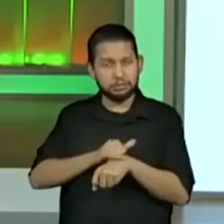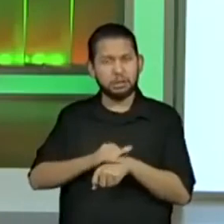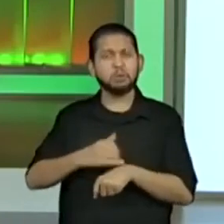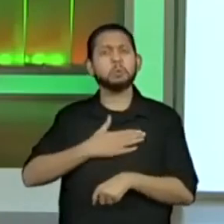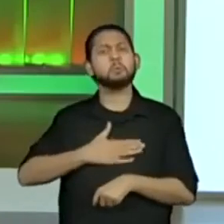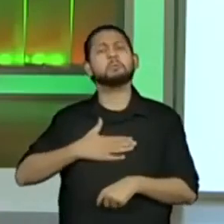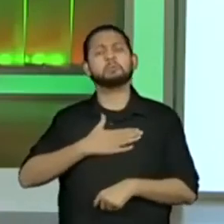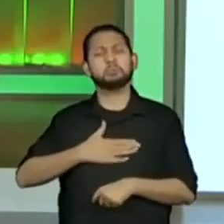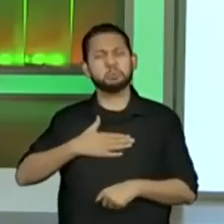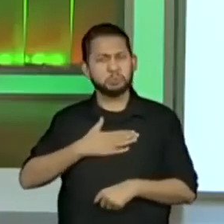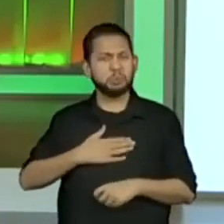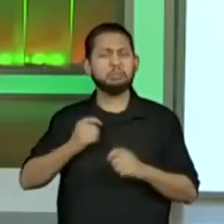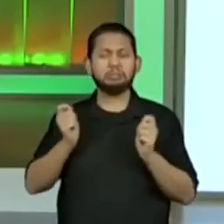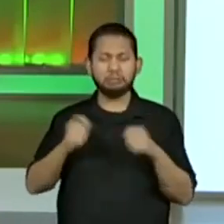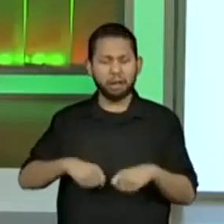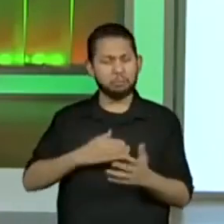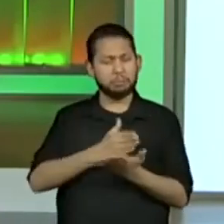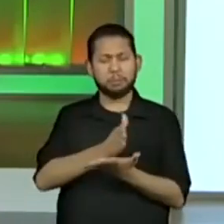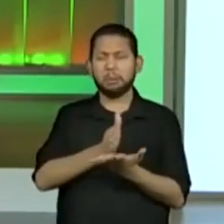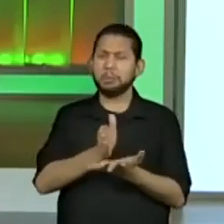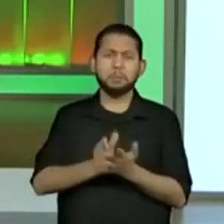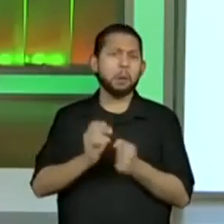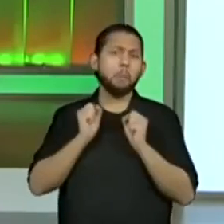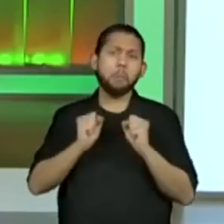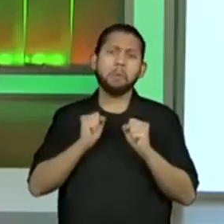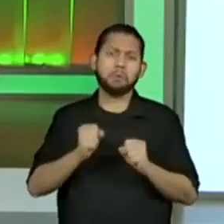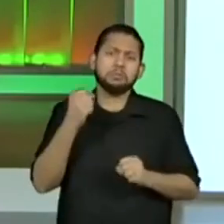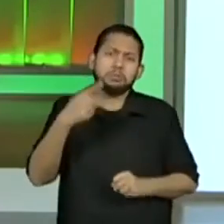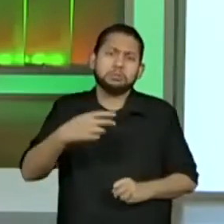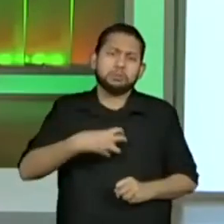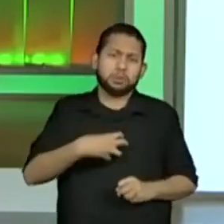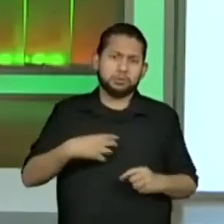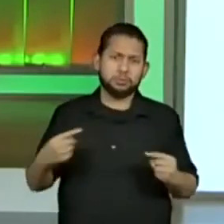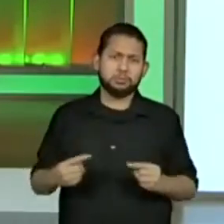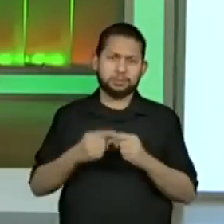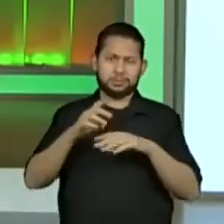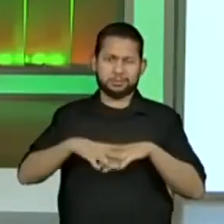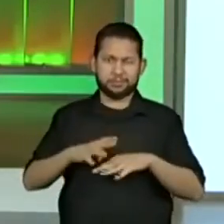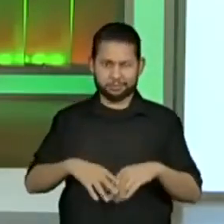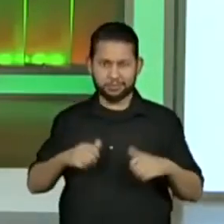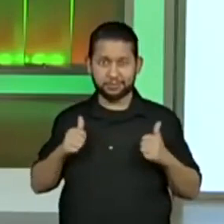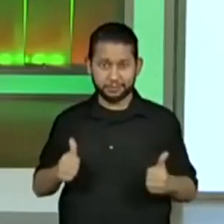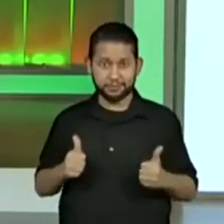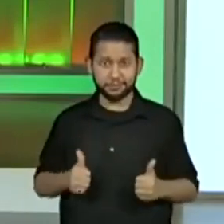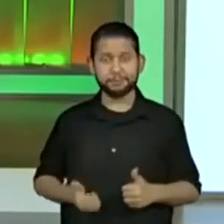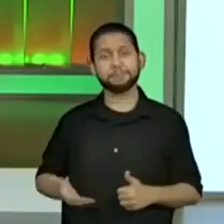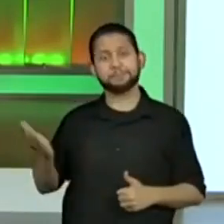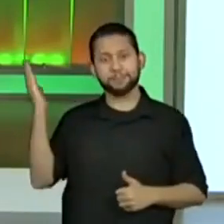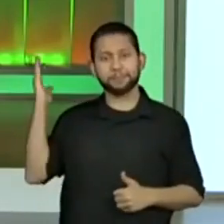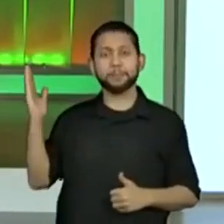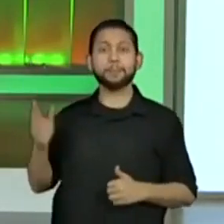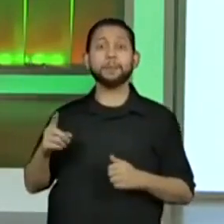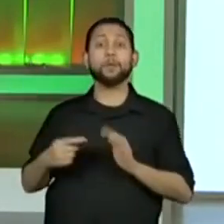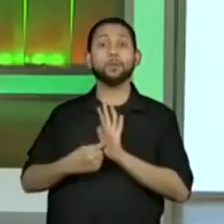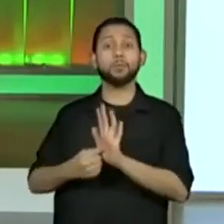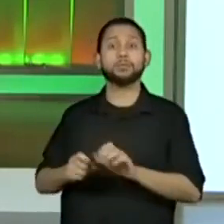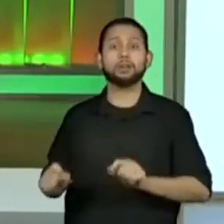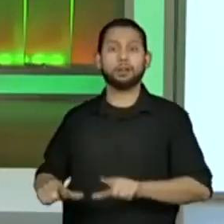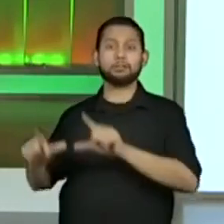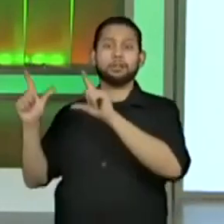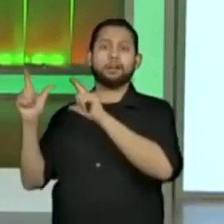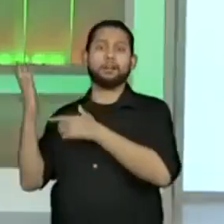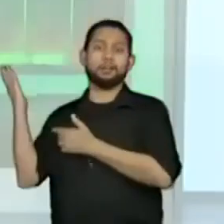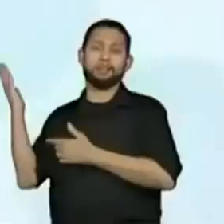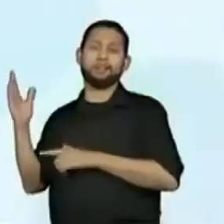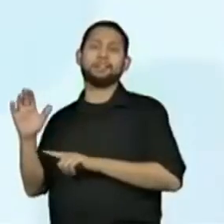acho a mesma coisa, professora. Todas as estratégias são válidas na matemática, certo? Eu vou colocar aqui a nossa telinha de